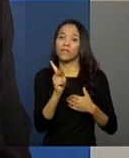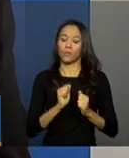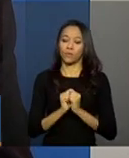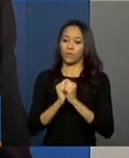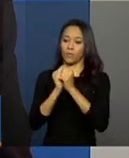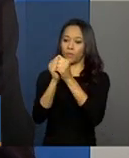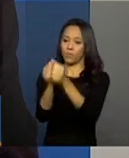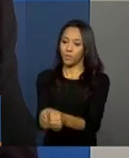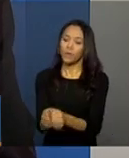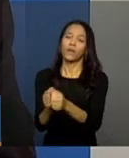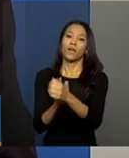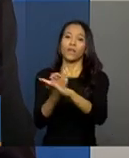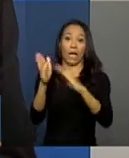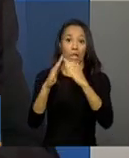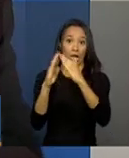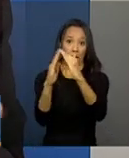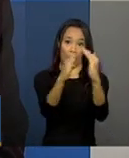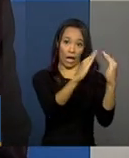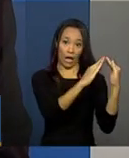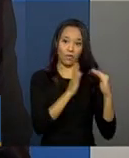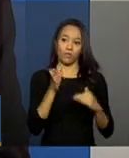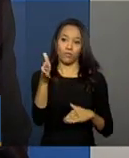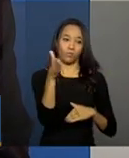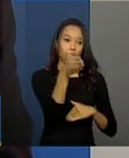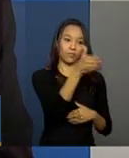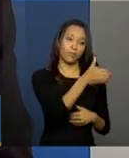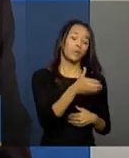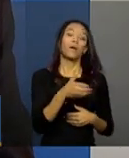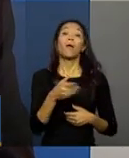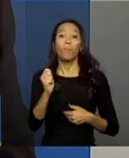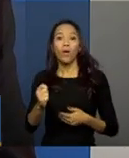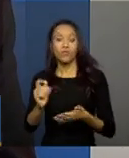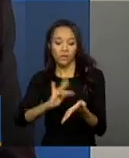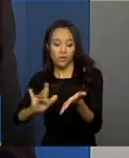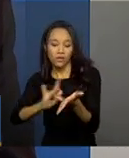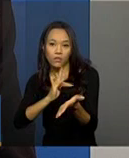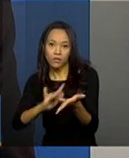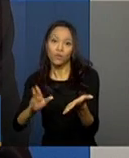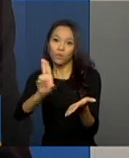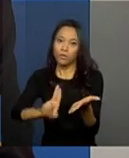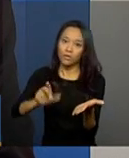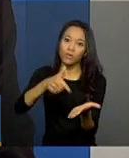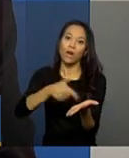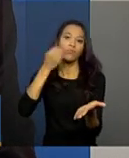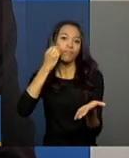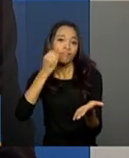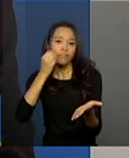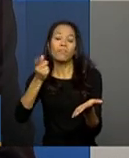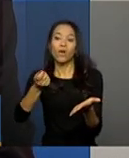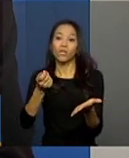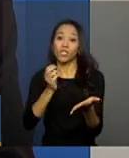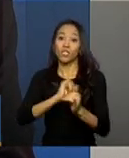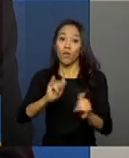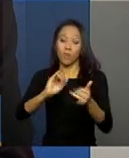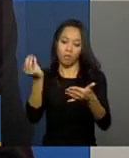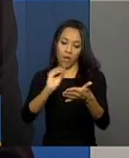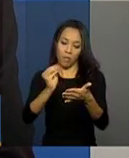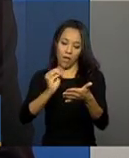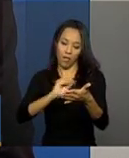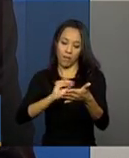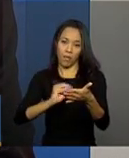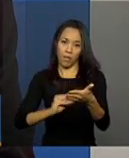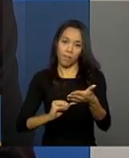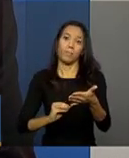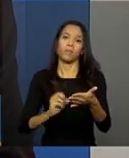único e todas aquelas informações que está integrada e, além disso, fazer o seu registro longe do